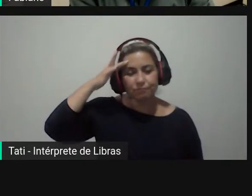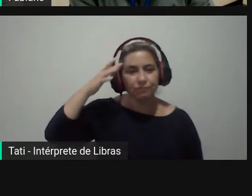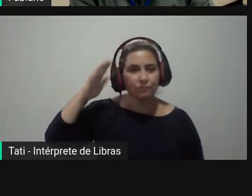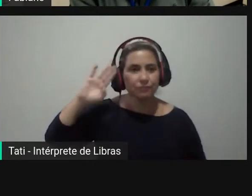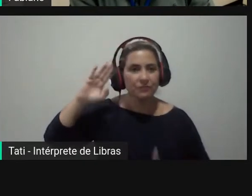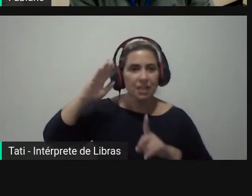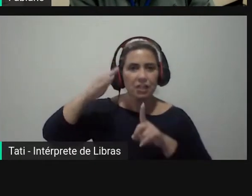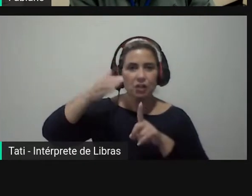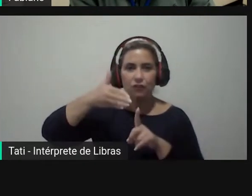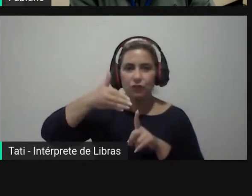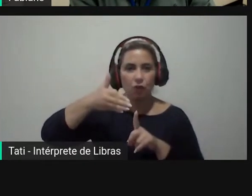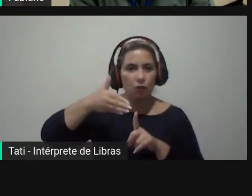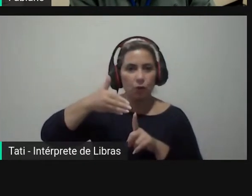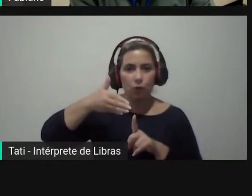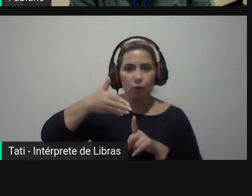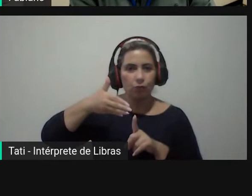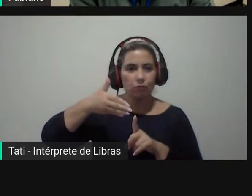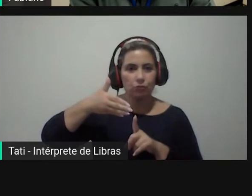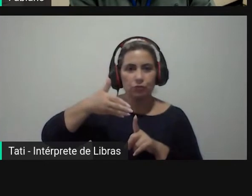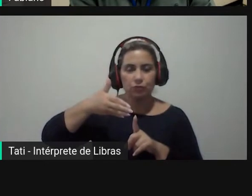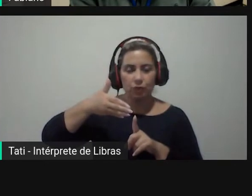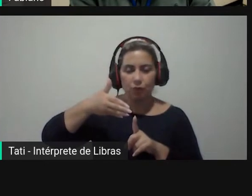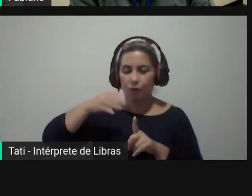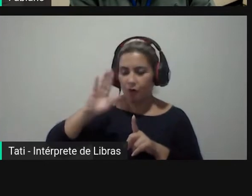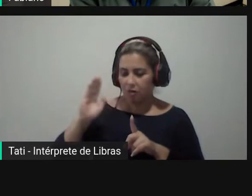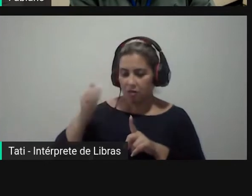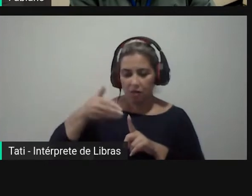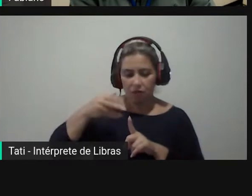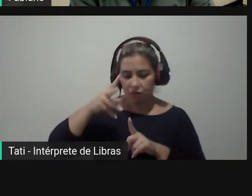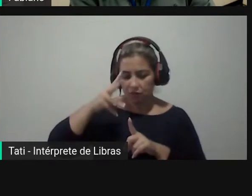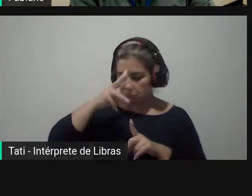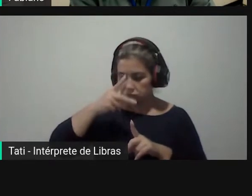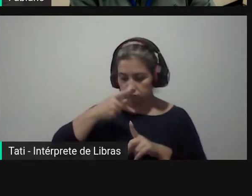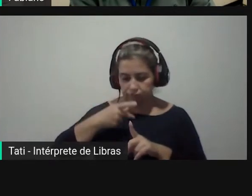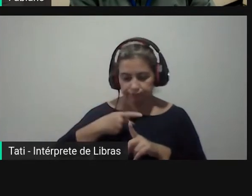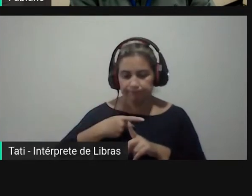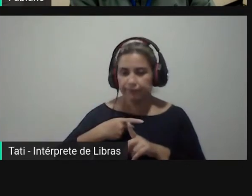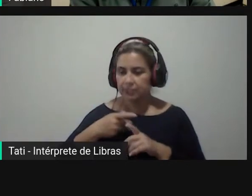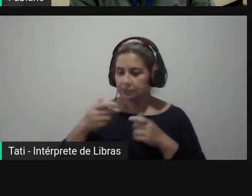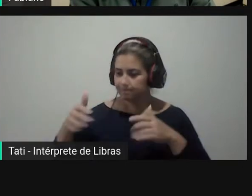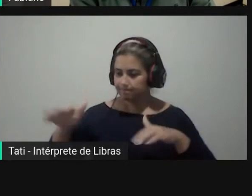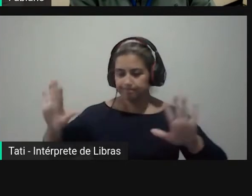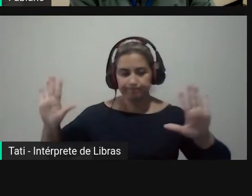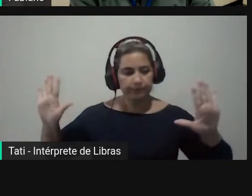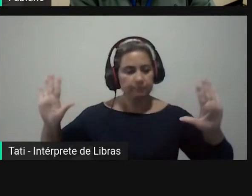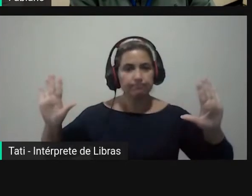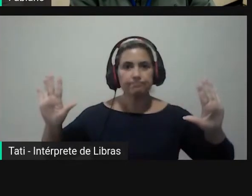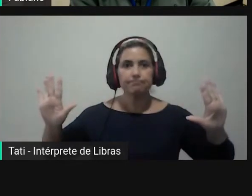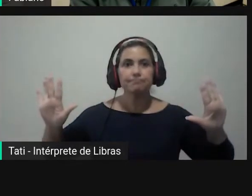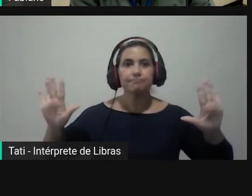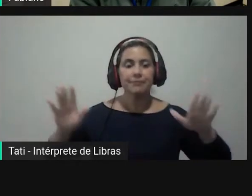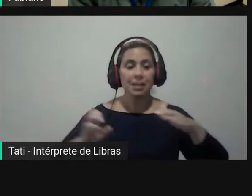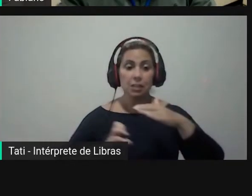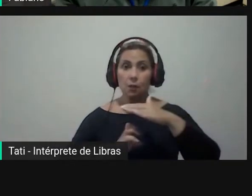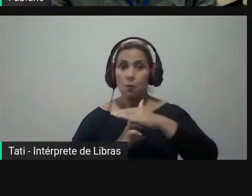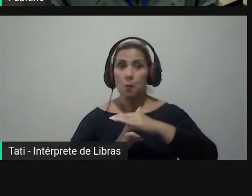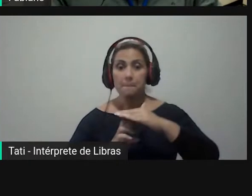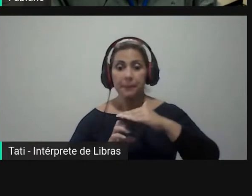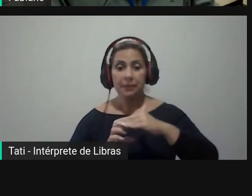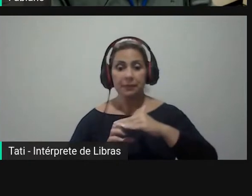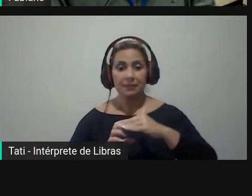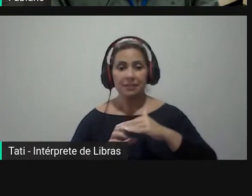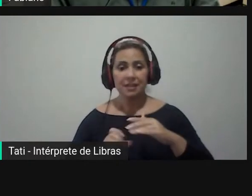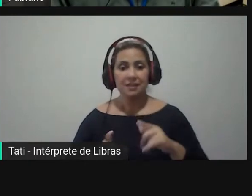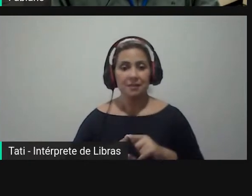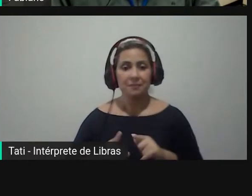ganho elas focam em si tá então quando uma empresa quando um produto desse está